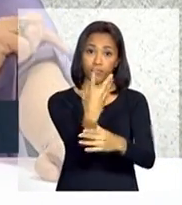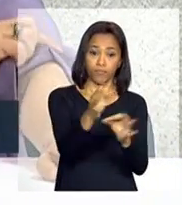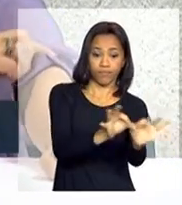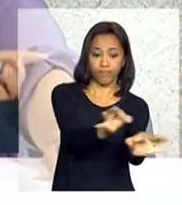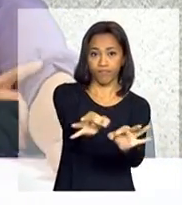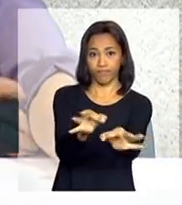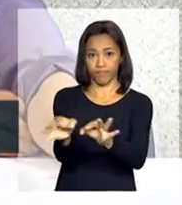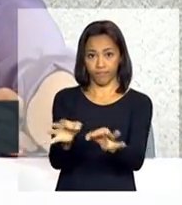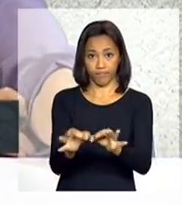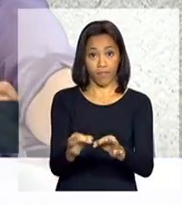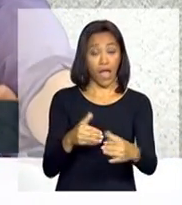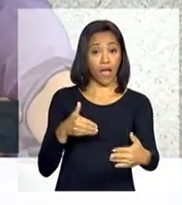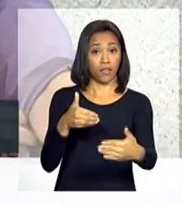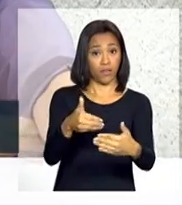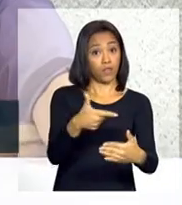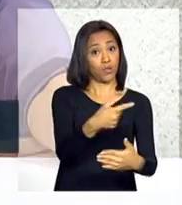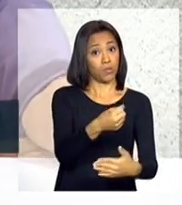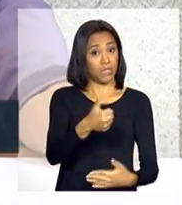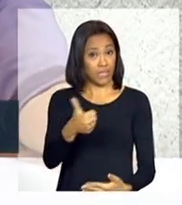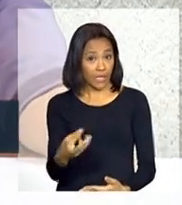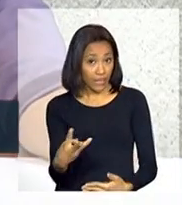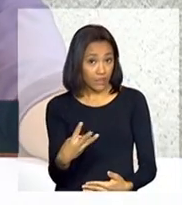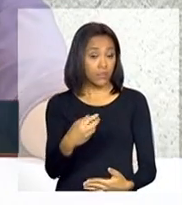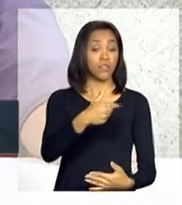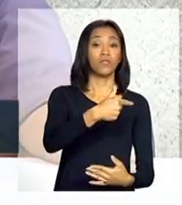para 2013 e 2014.